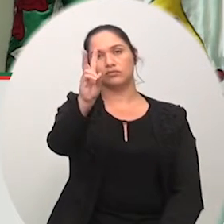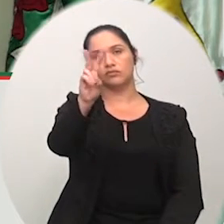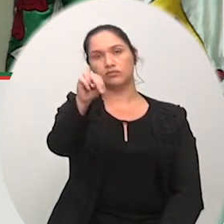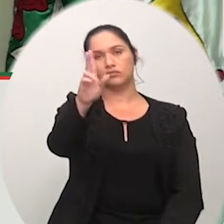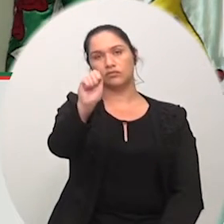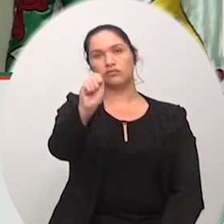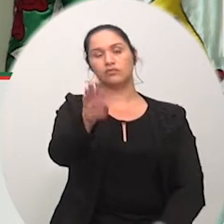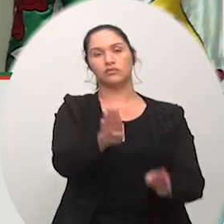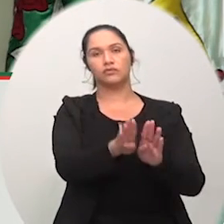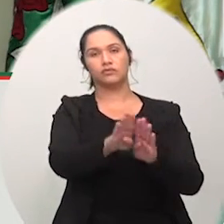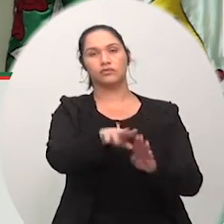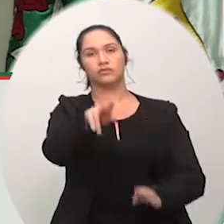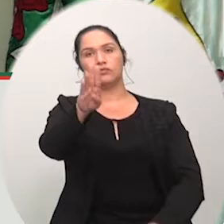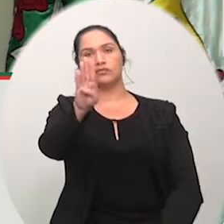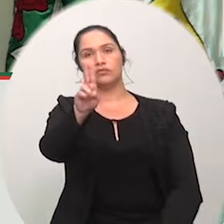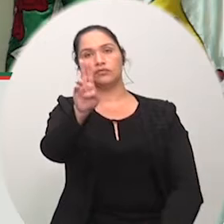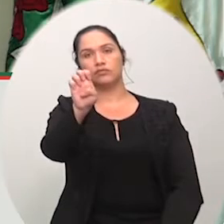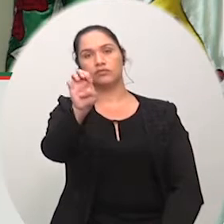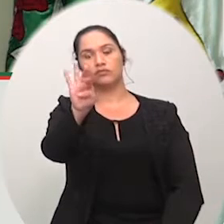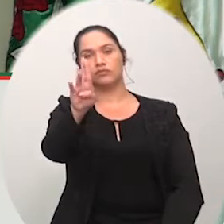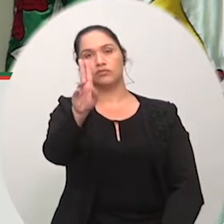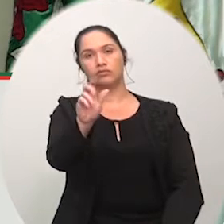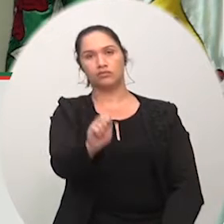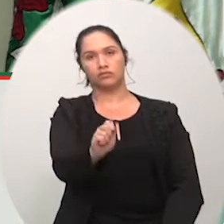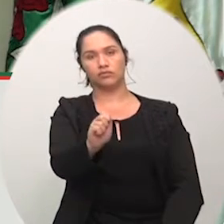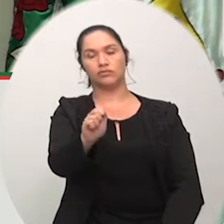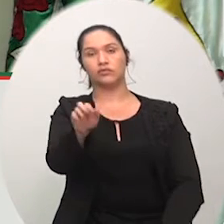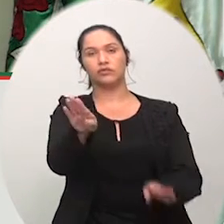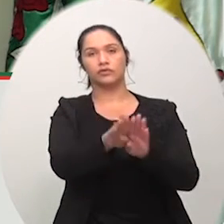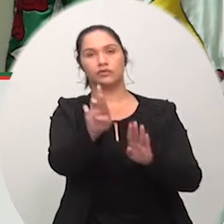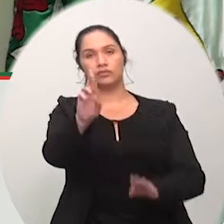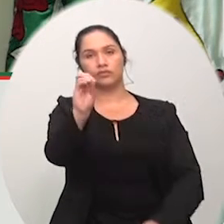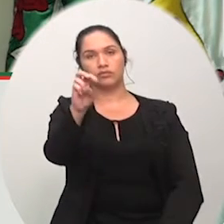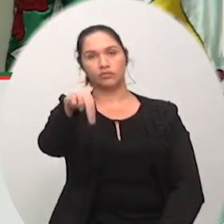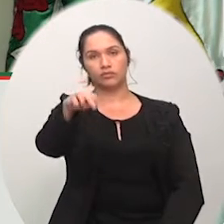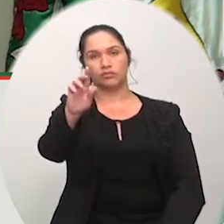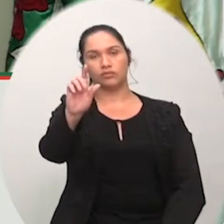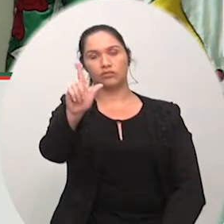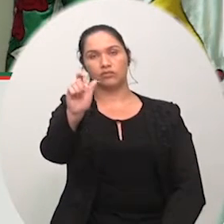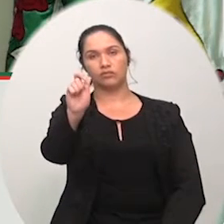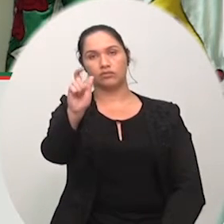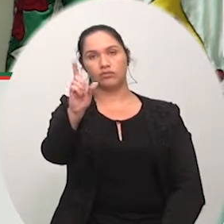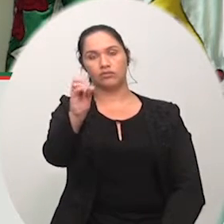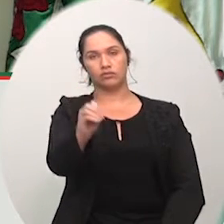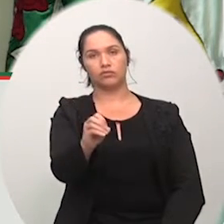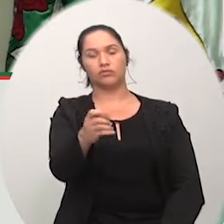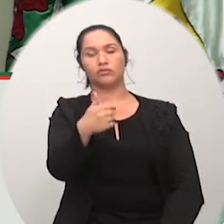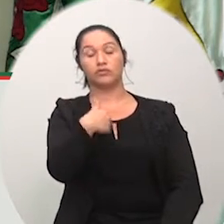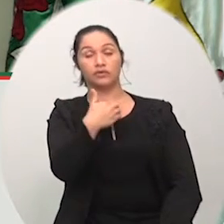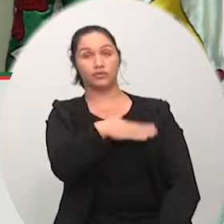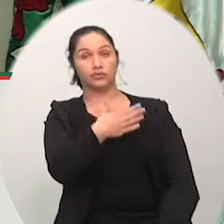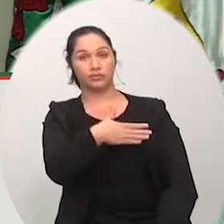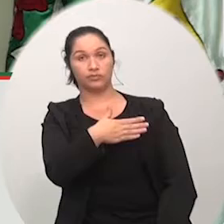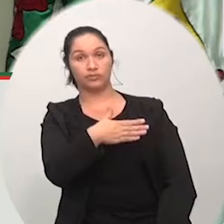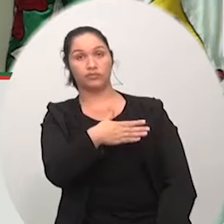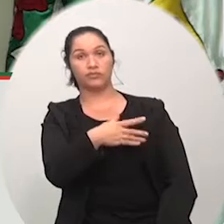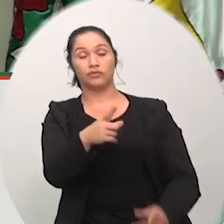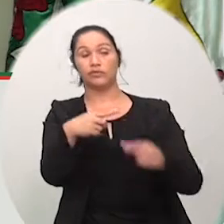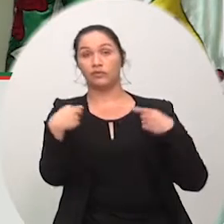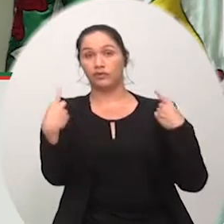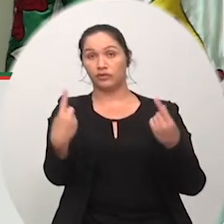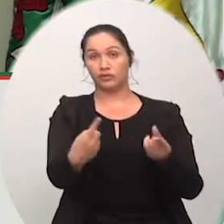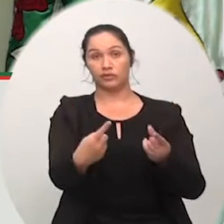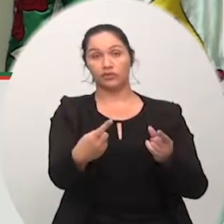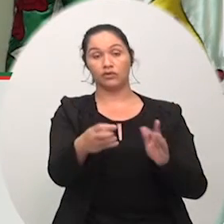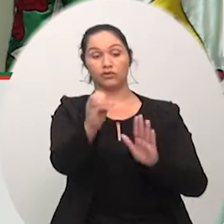Ronaldo e o Boeira eu até deixaria essa ideia senhor presidente de quem sabe essa casa encaminhar um ofício solicitando